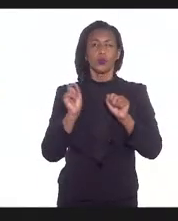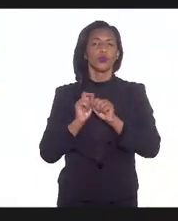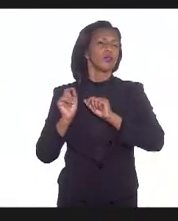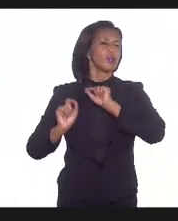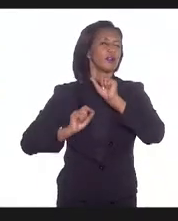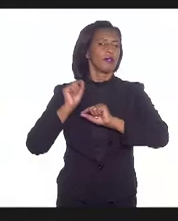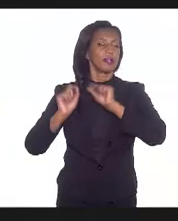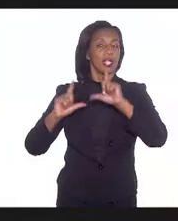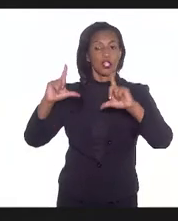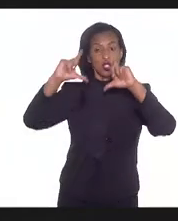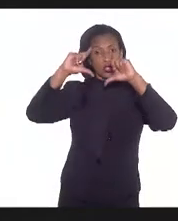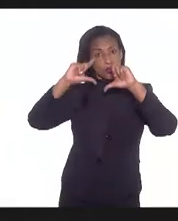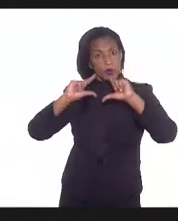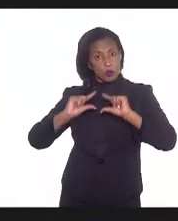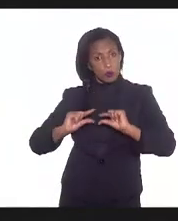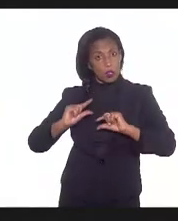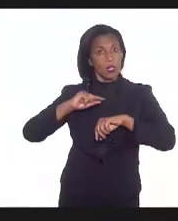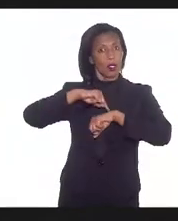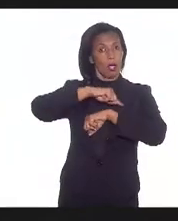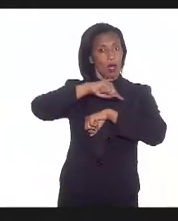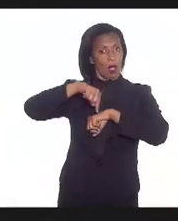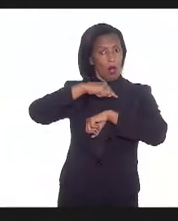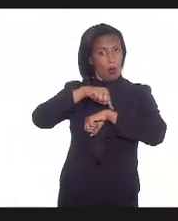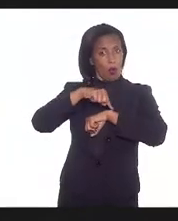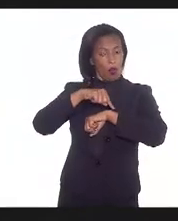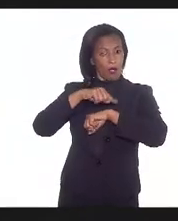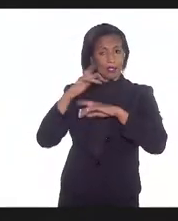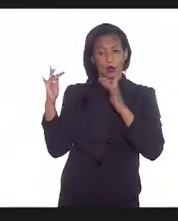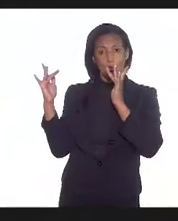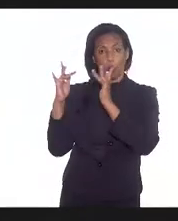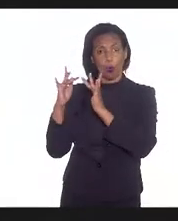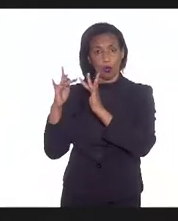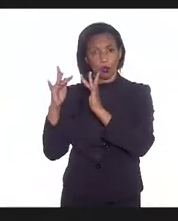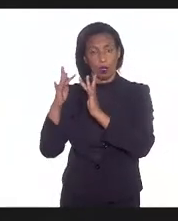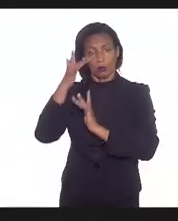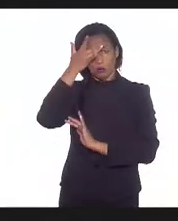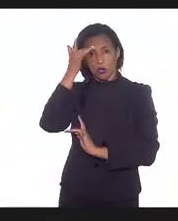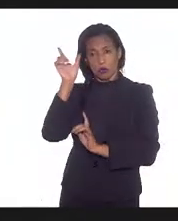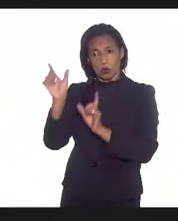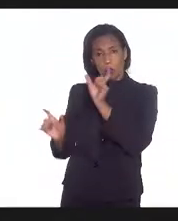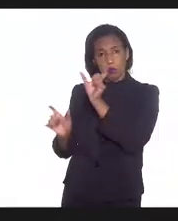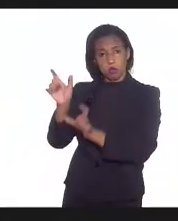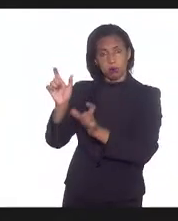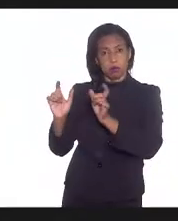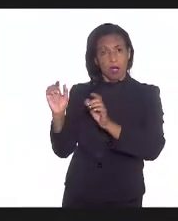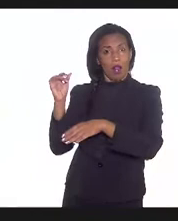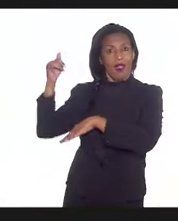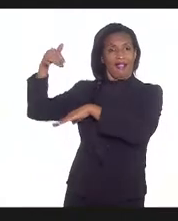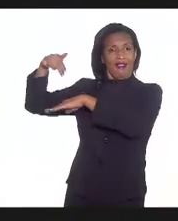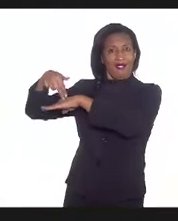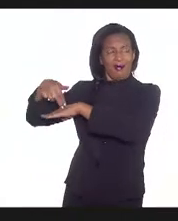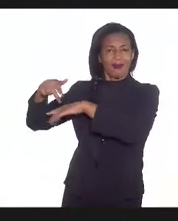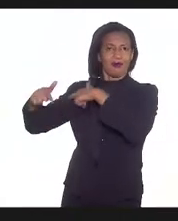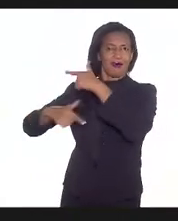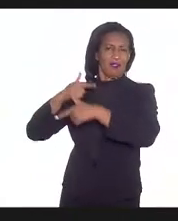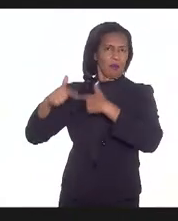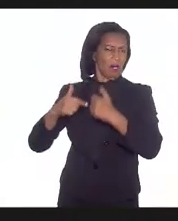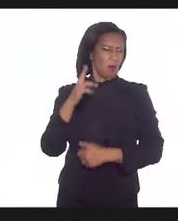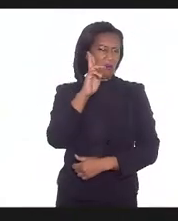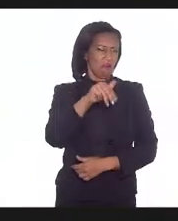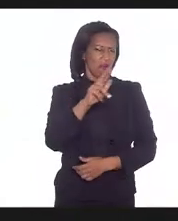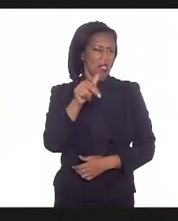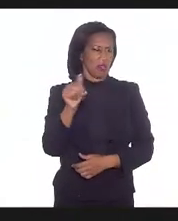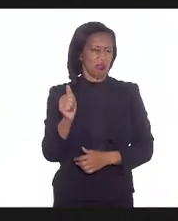diminuir a jornada de trabalho, diminuir a exposição dessas pessoas embarcadas. Mas isso nunca foi cogitado.